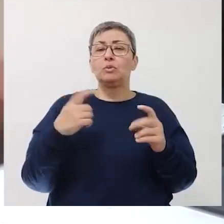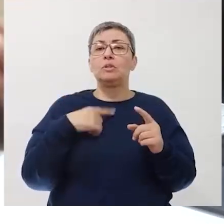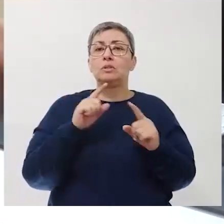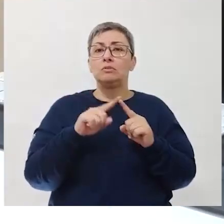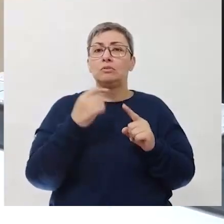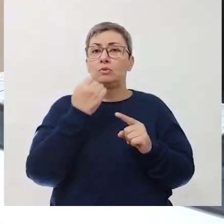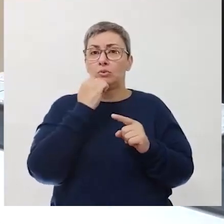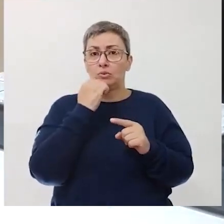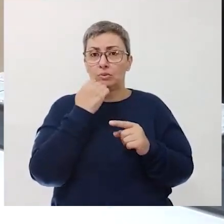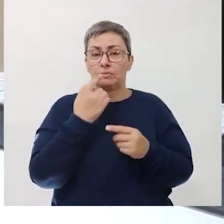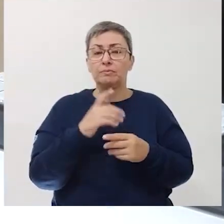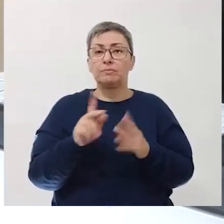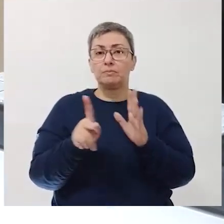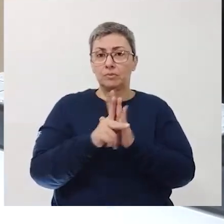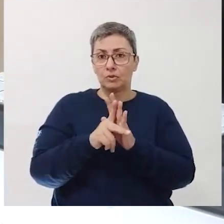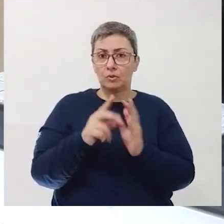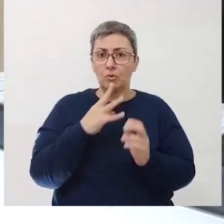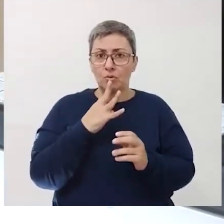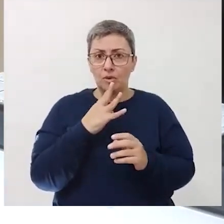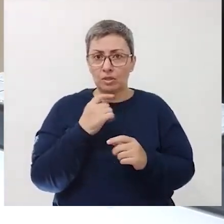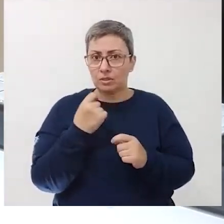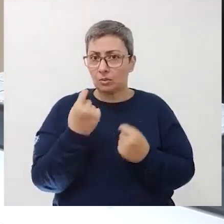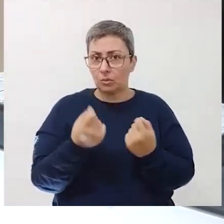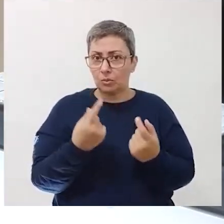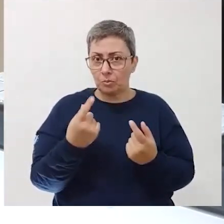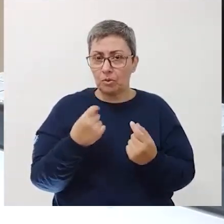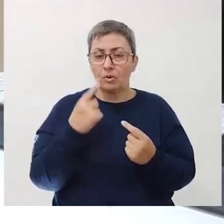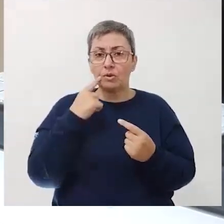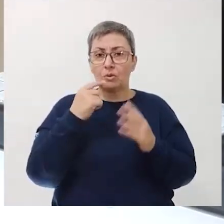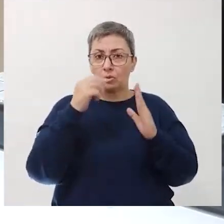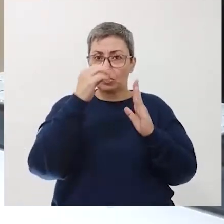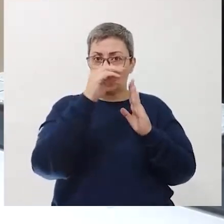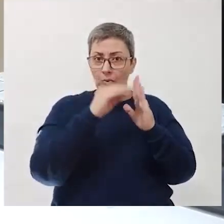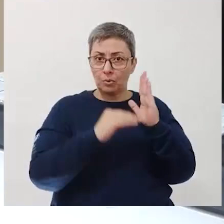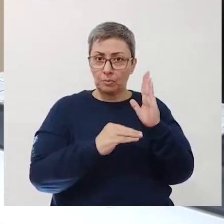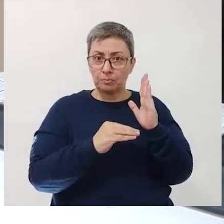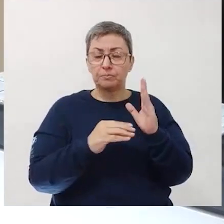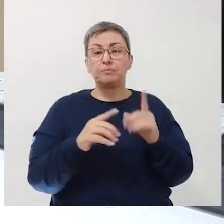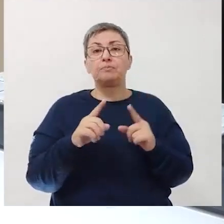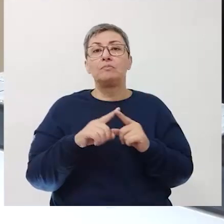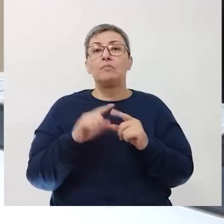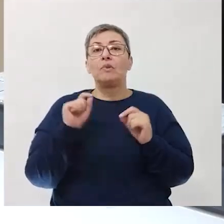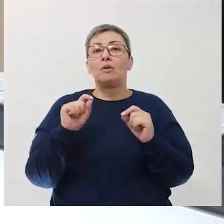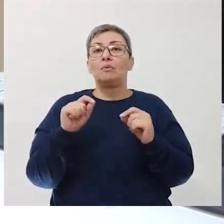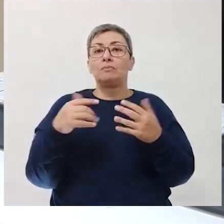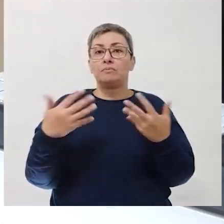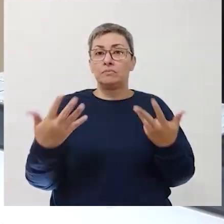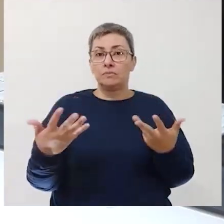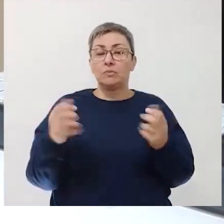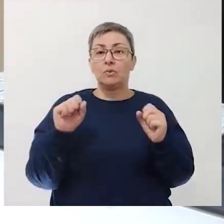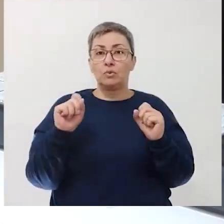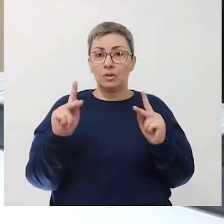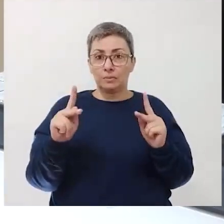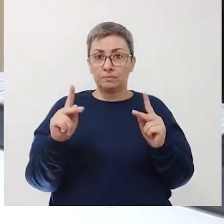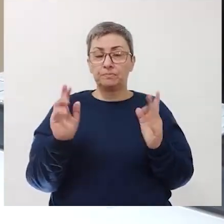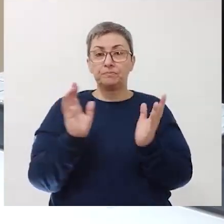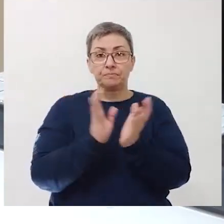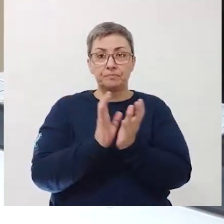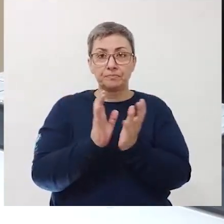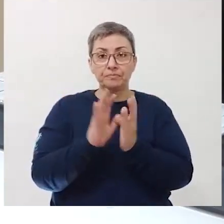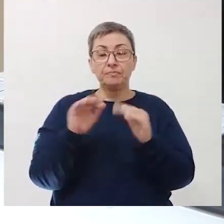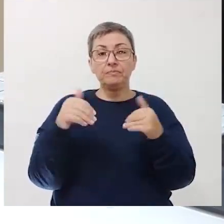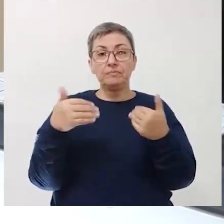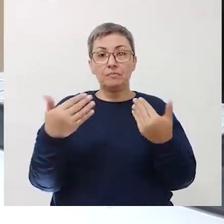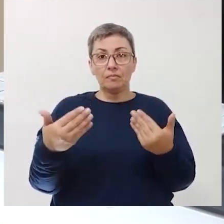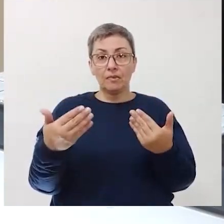sobre esses assuntos científicos. Você conhece alguma? Relate lá, né. E é isso. Ok,